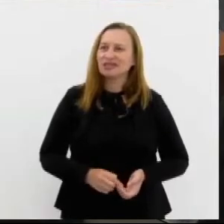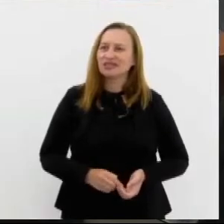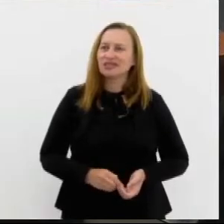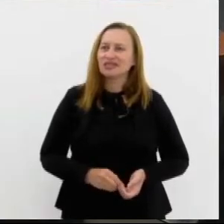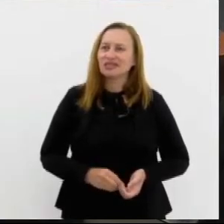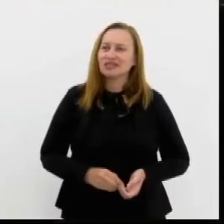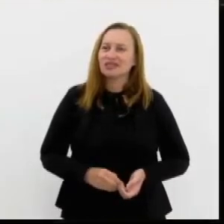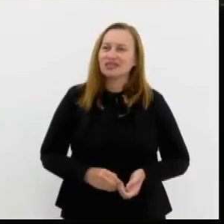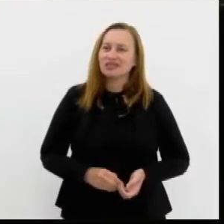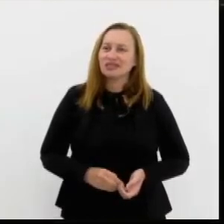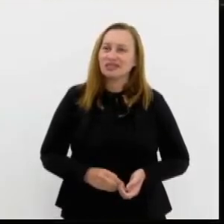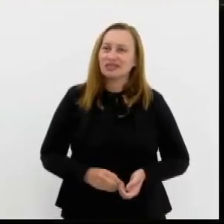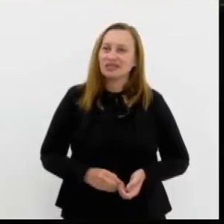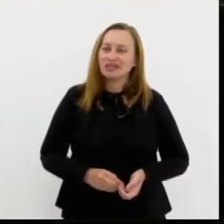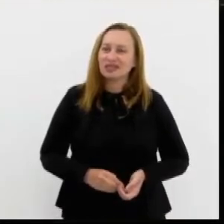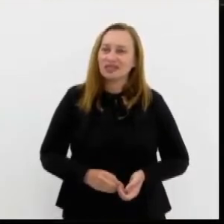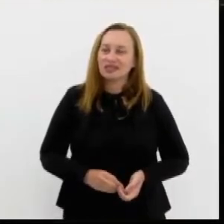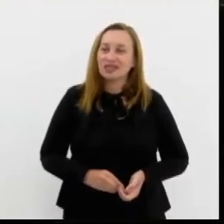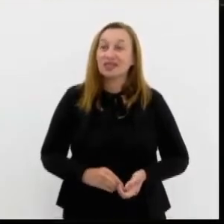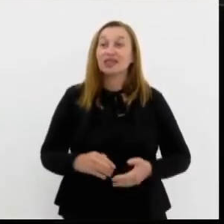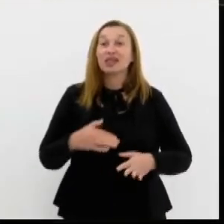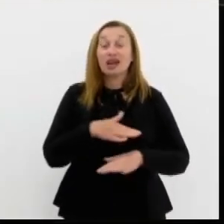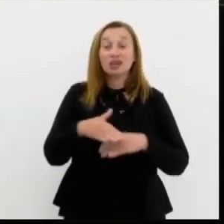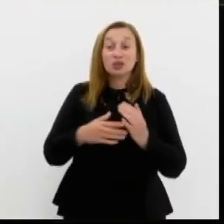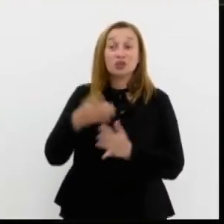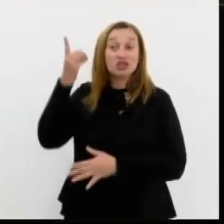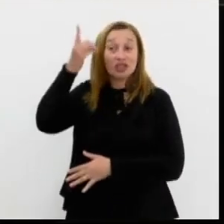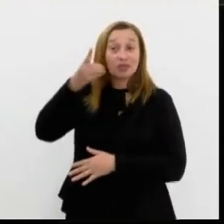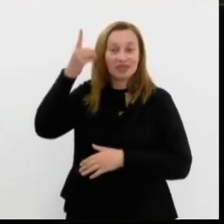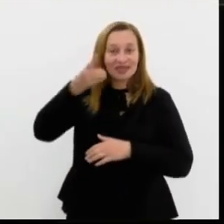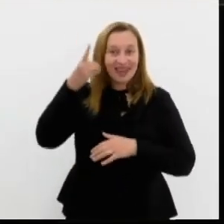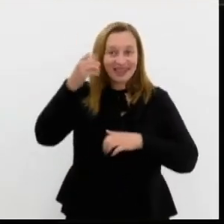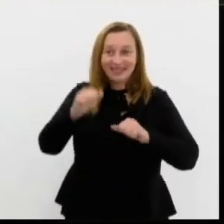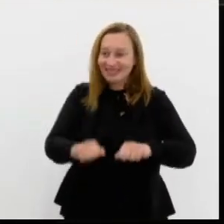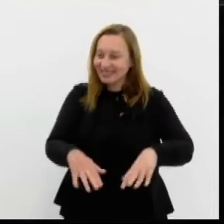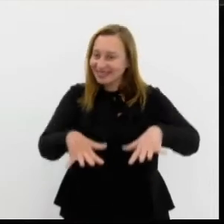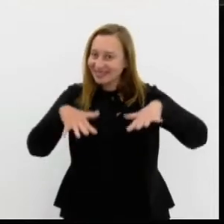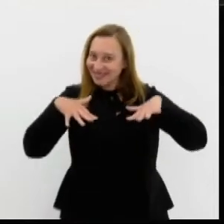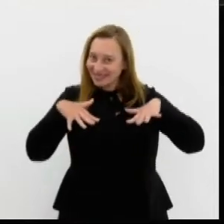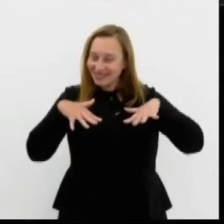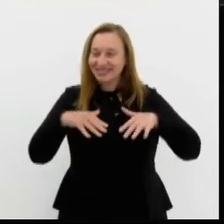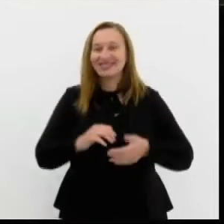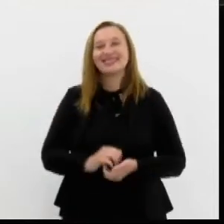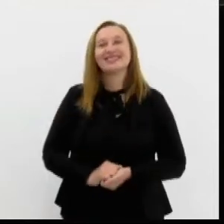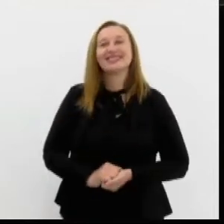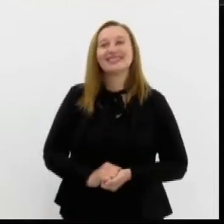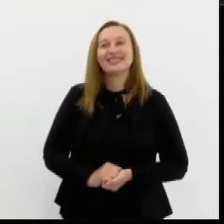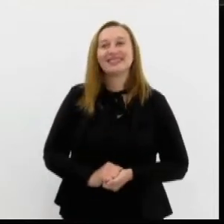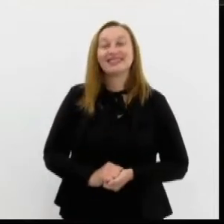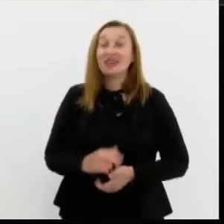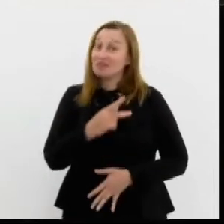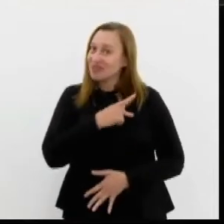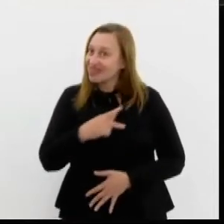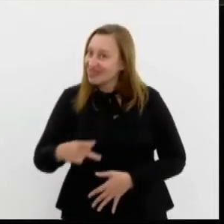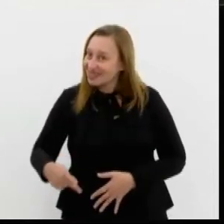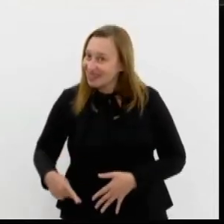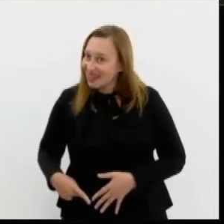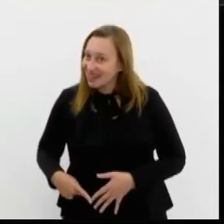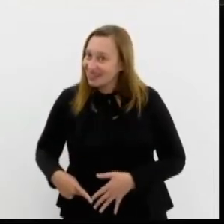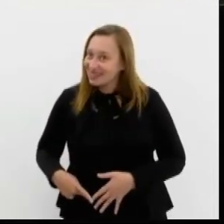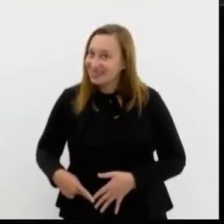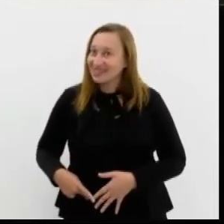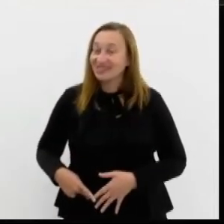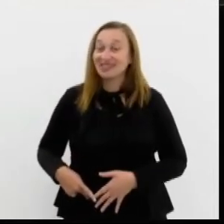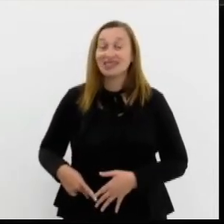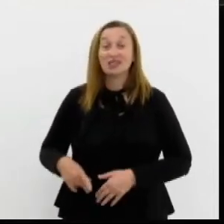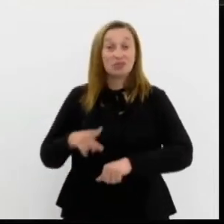Senhoras deputados, aqui hoje presentes na Assembleia Legislativa, cara presidente desta sessão